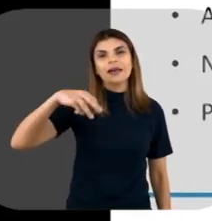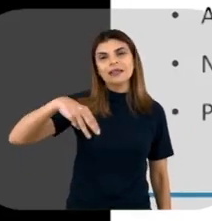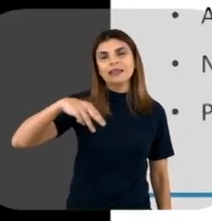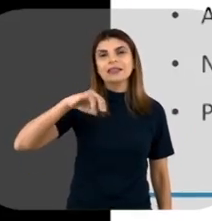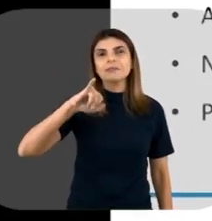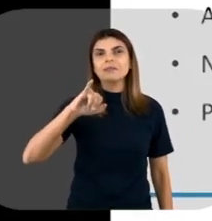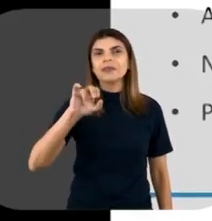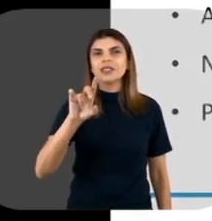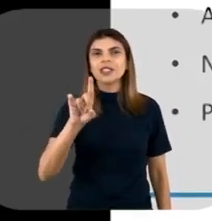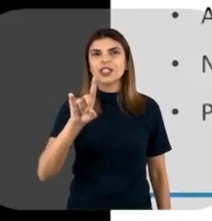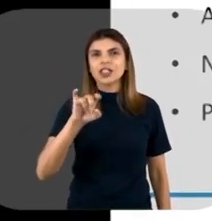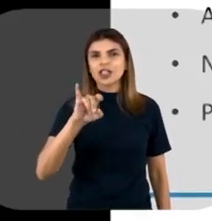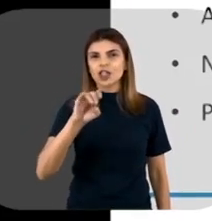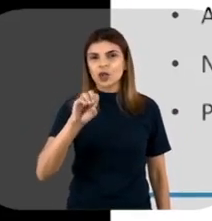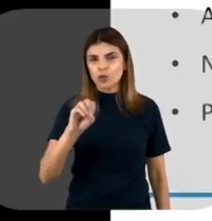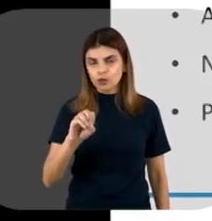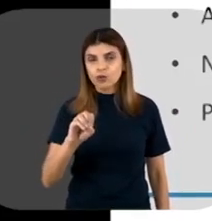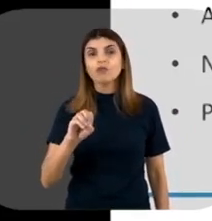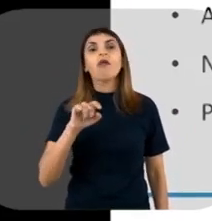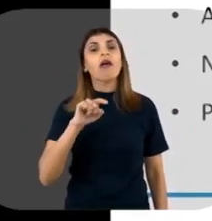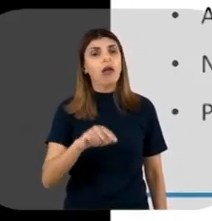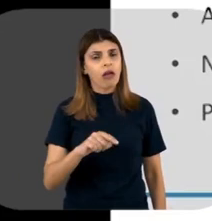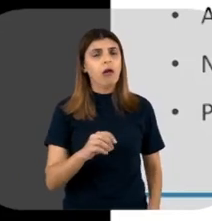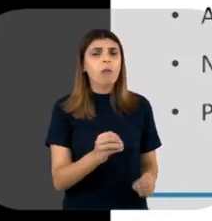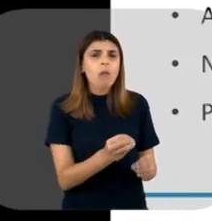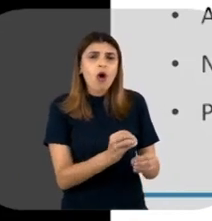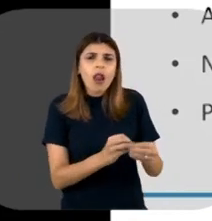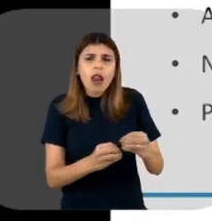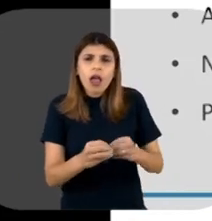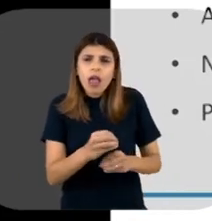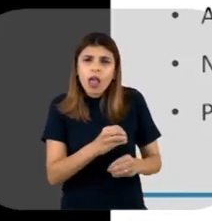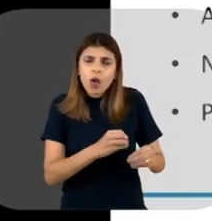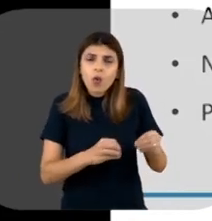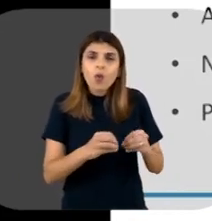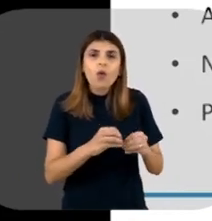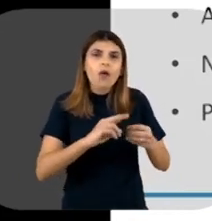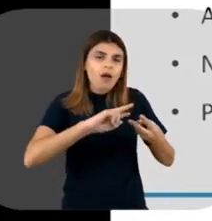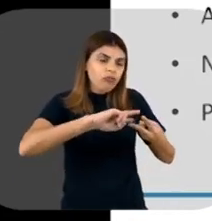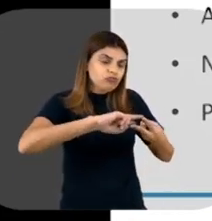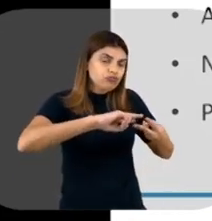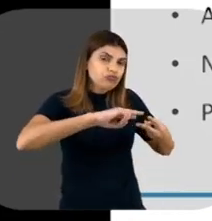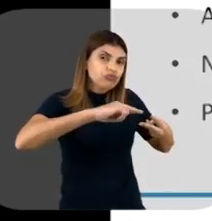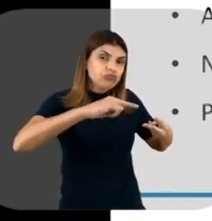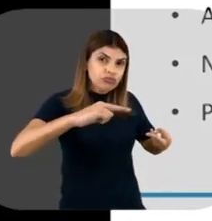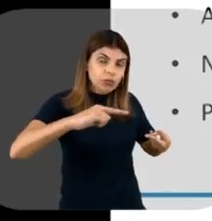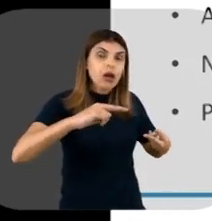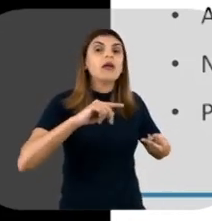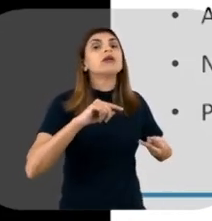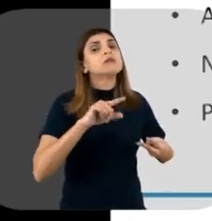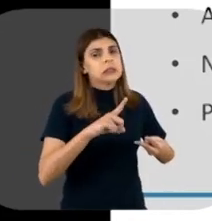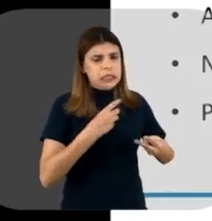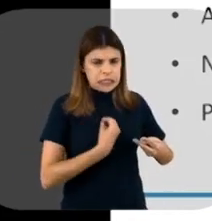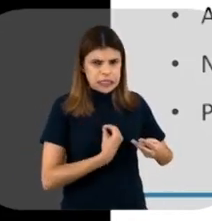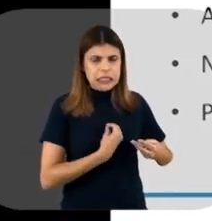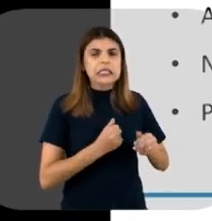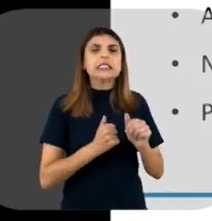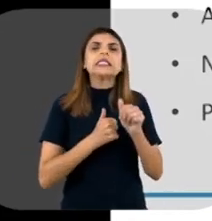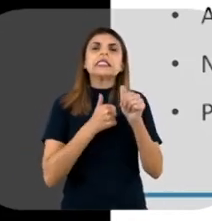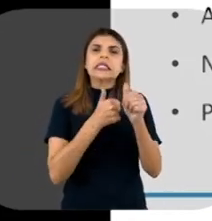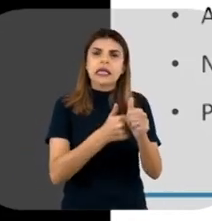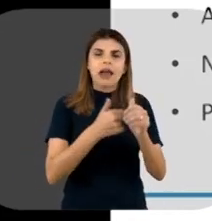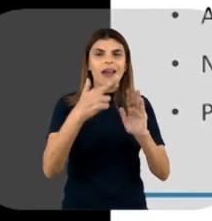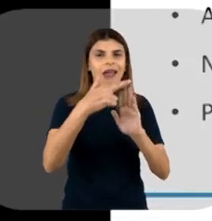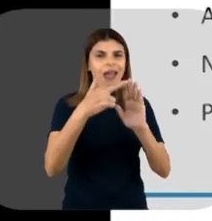os vetores. Então, são moléculas de DNA circular, de dupla fita. Então, elas seguem aquela